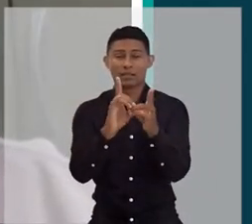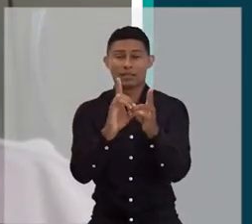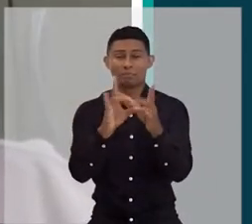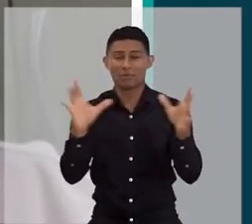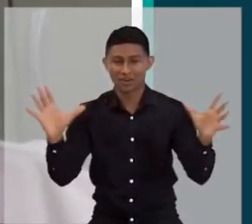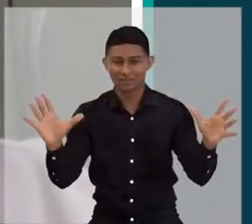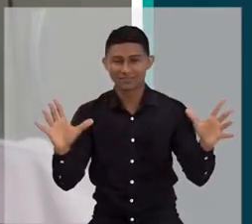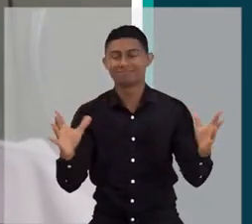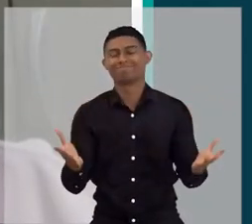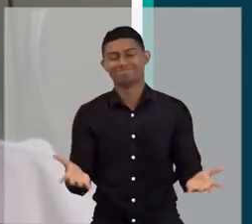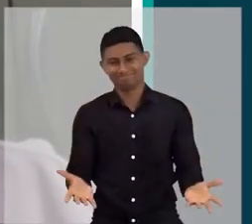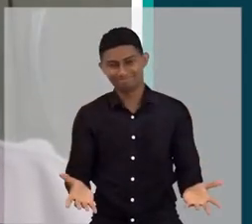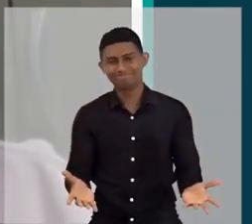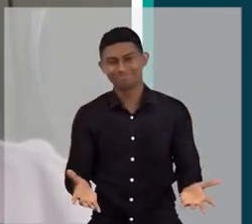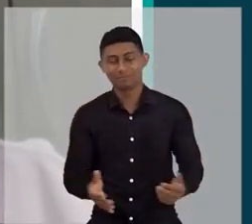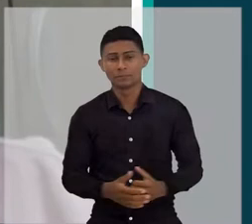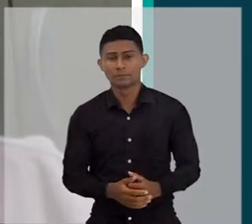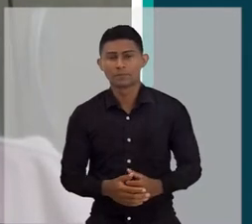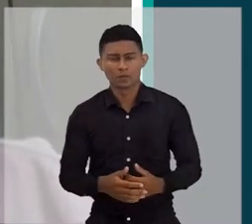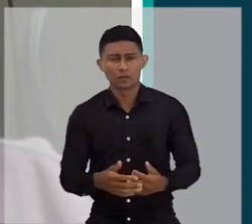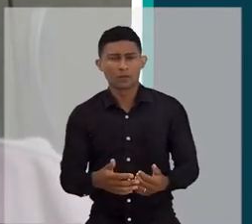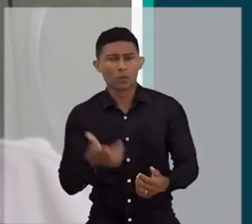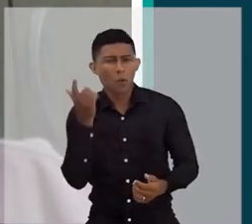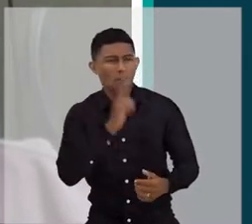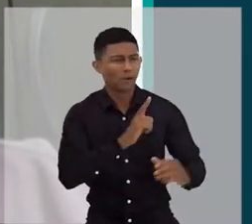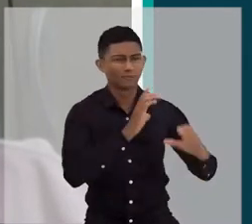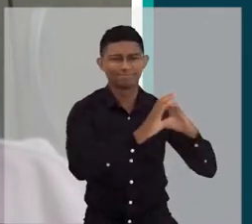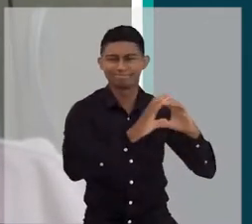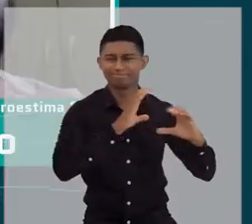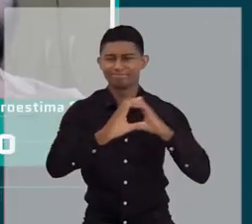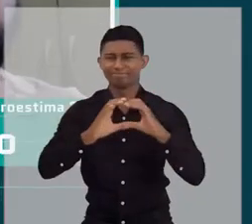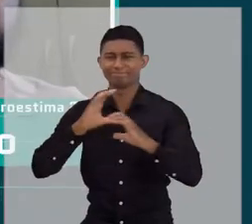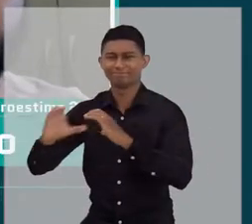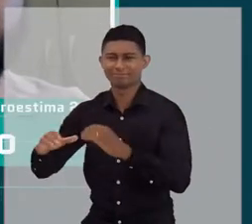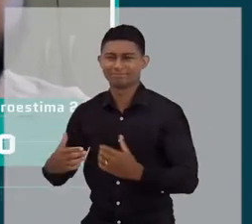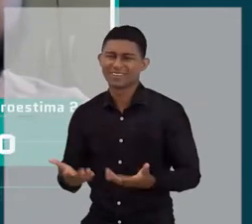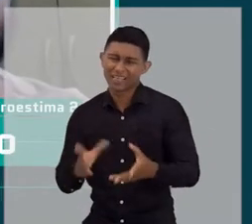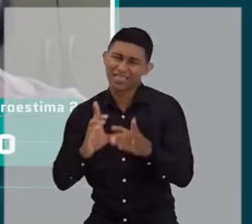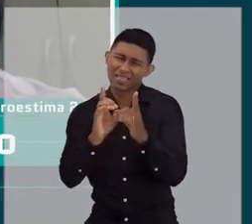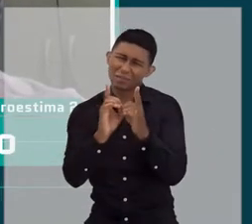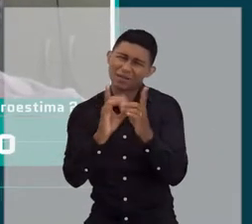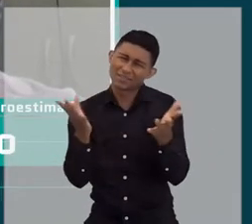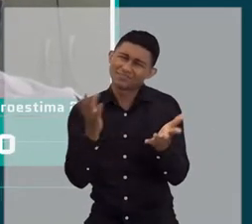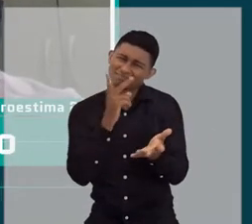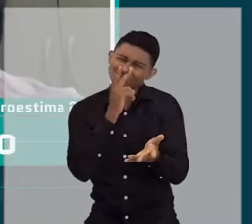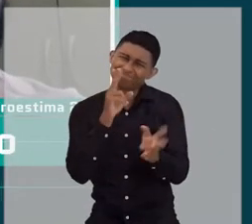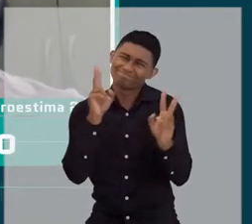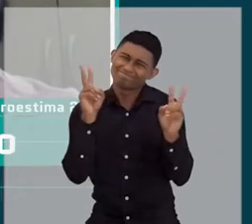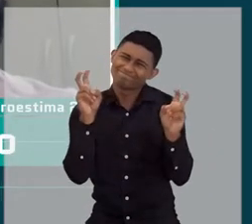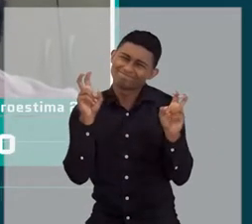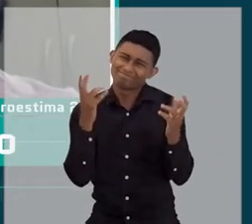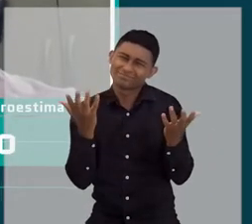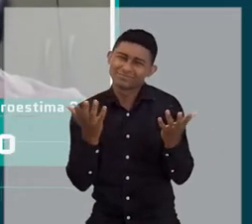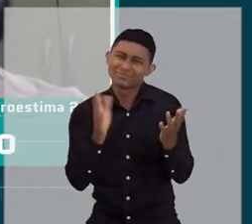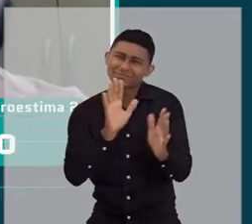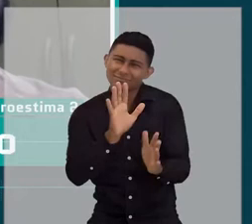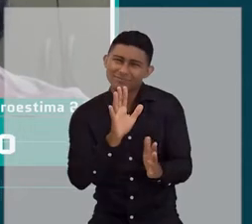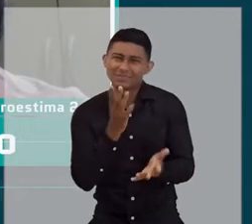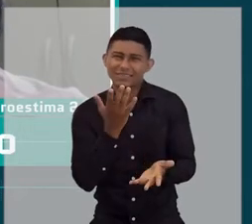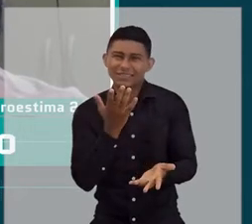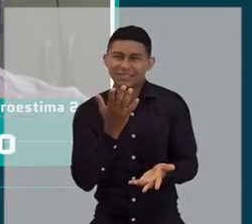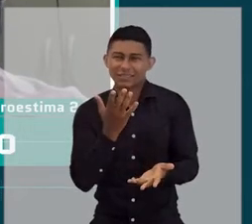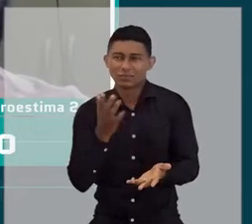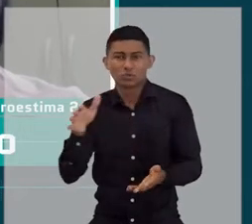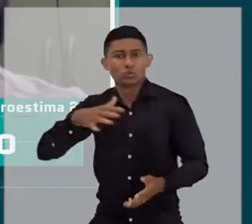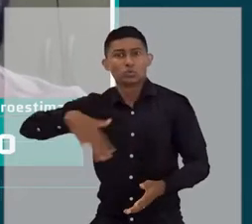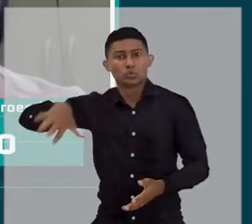democratizar a comunicação. Assim, democratizar bem aspas também, porque a gente sabe que não é todo mundo